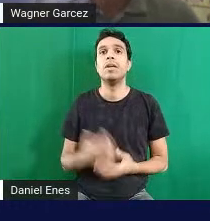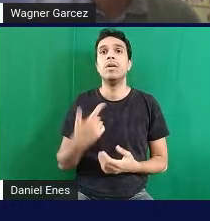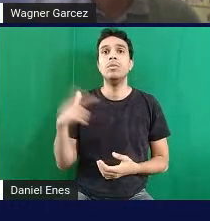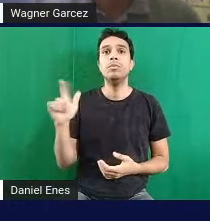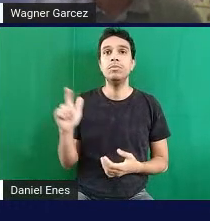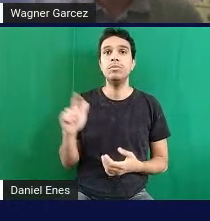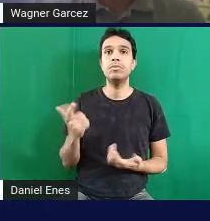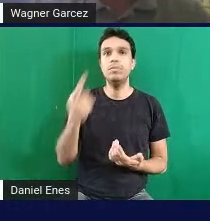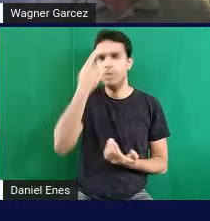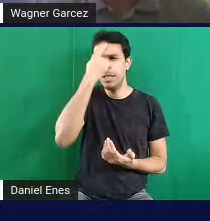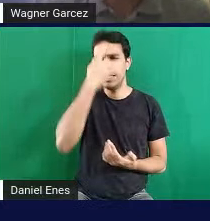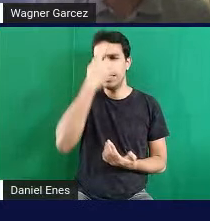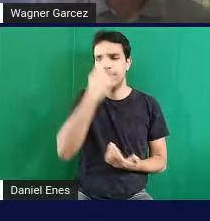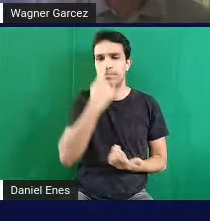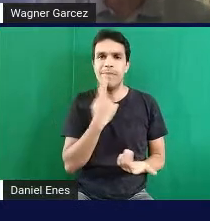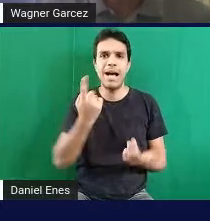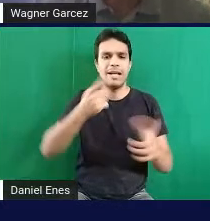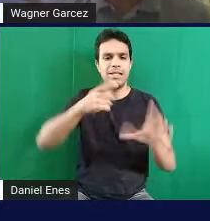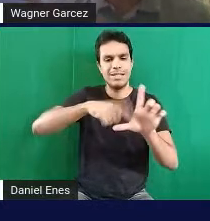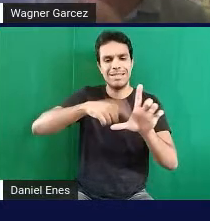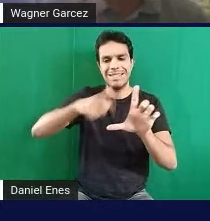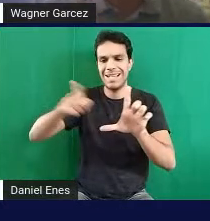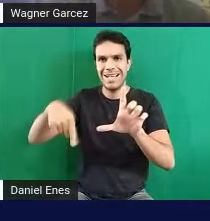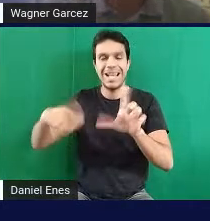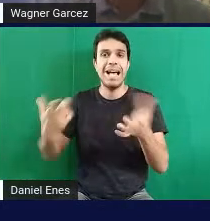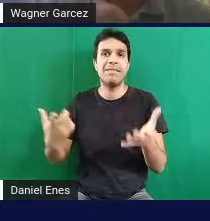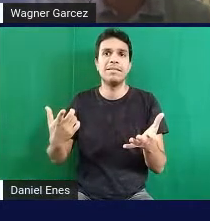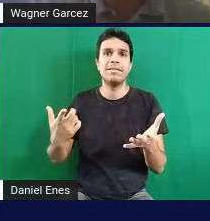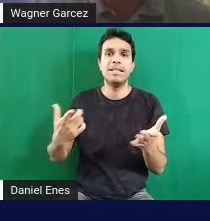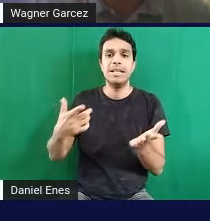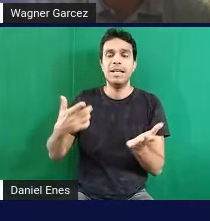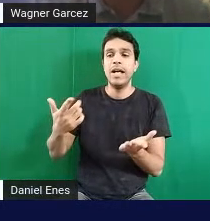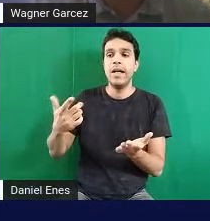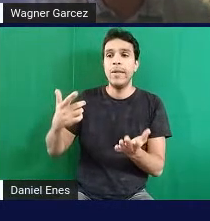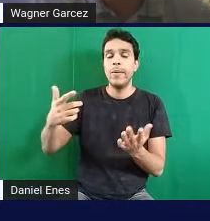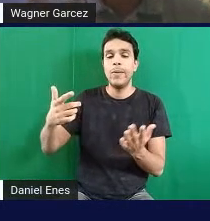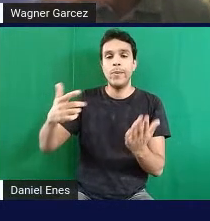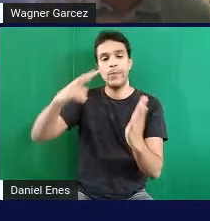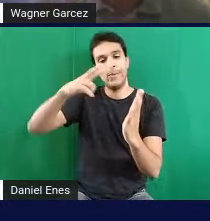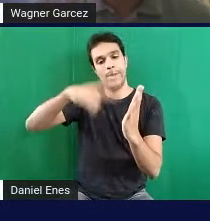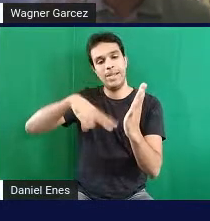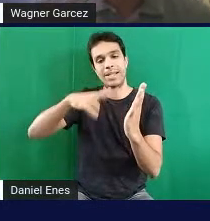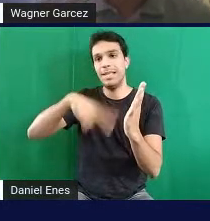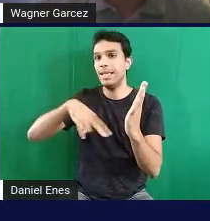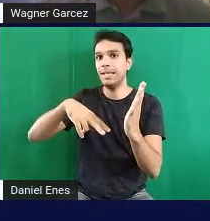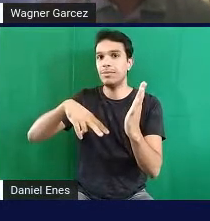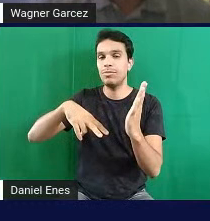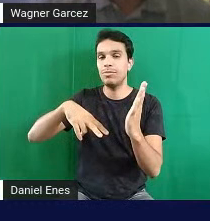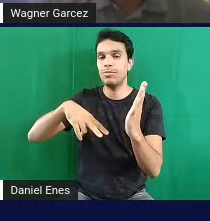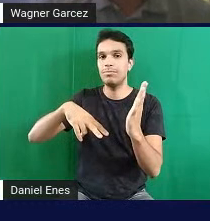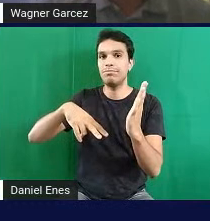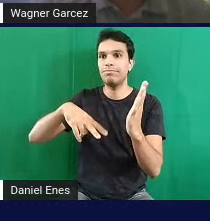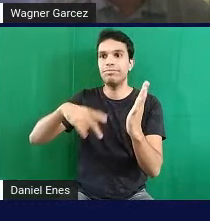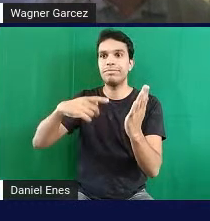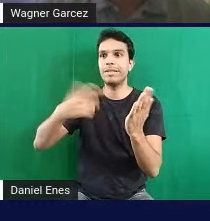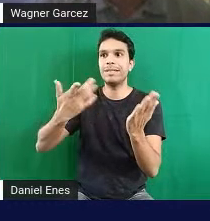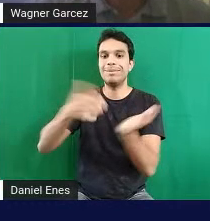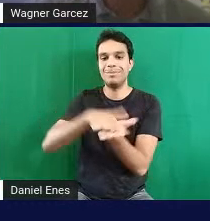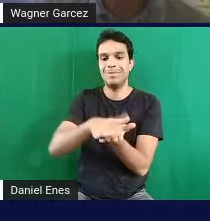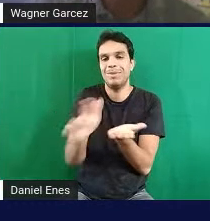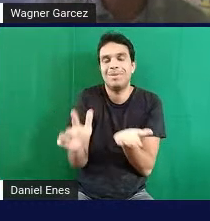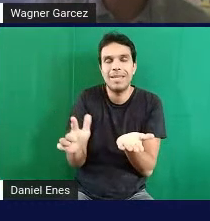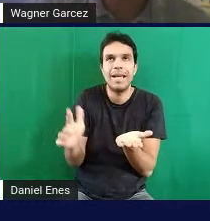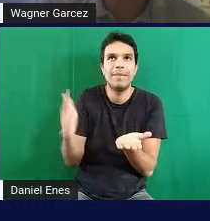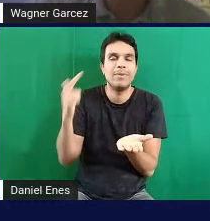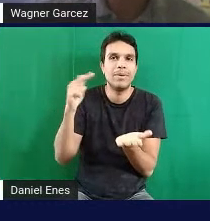leitura, ele não consegue ler as imagens. por isso, a gente tem que colocar a descrição delas ou no texto ou na legenda. Então,